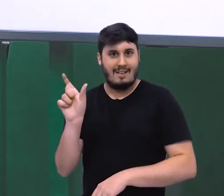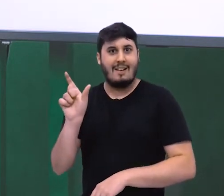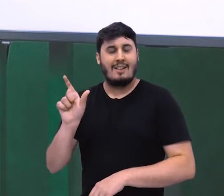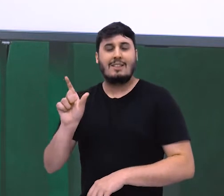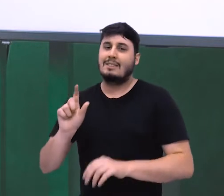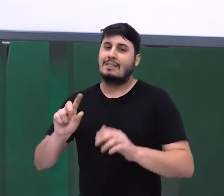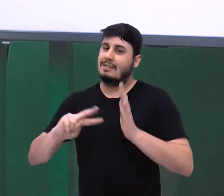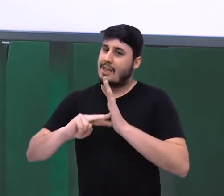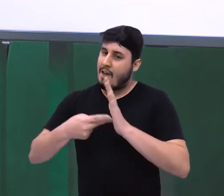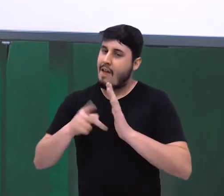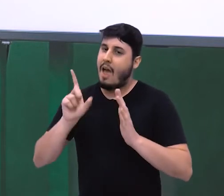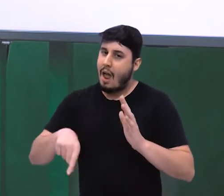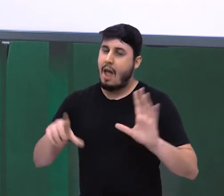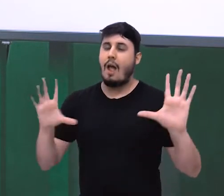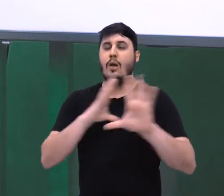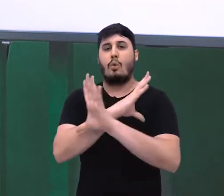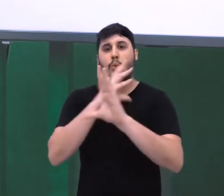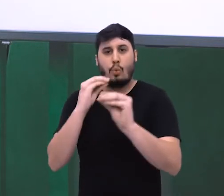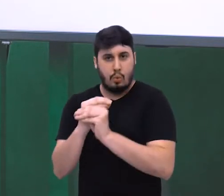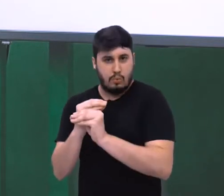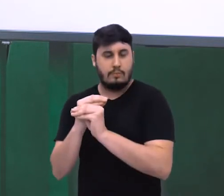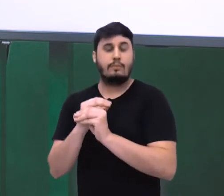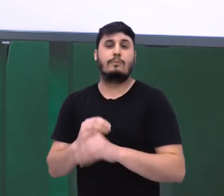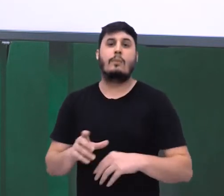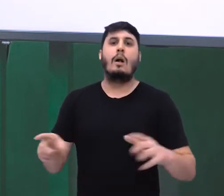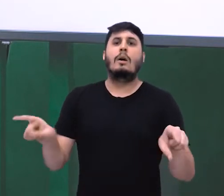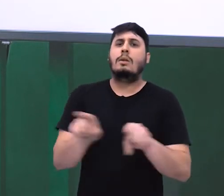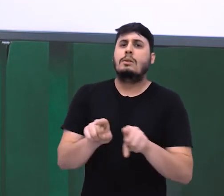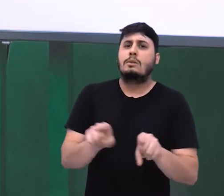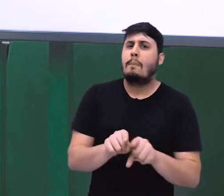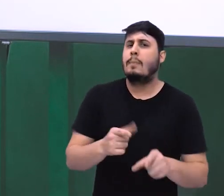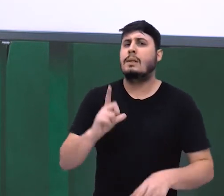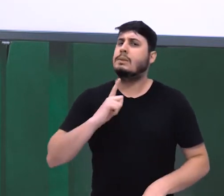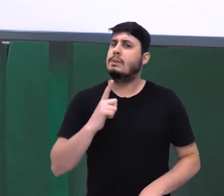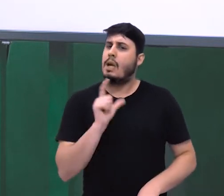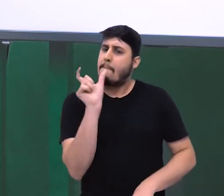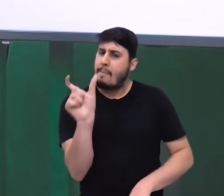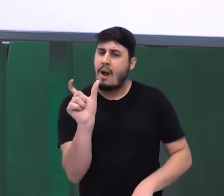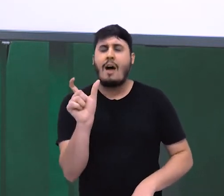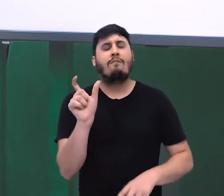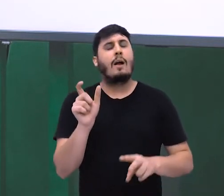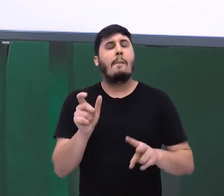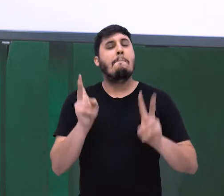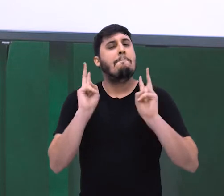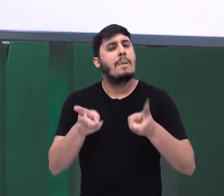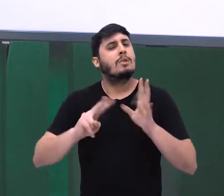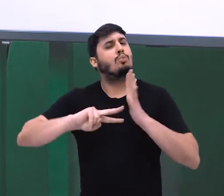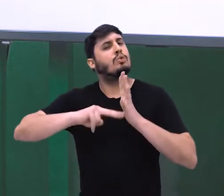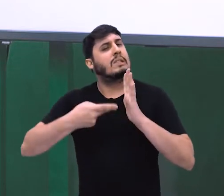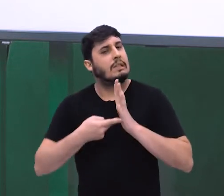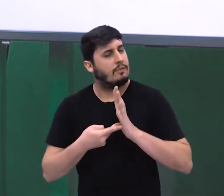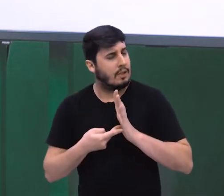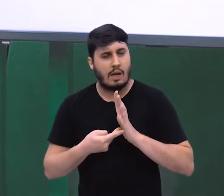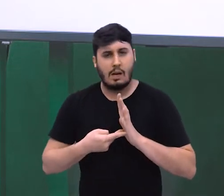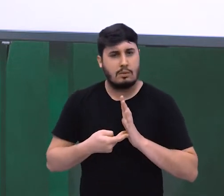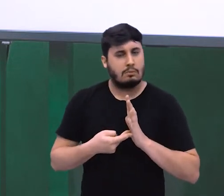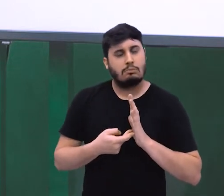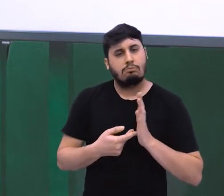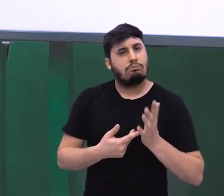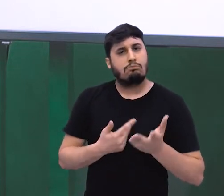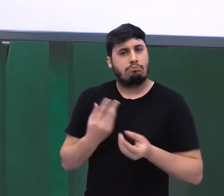Agora, um exemplo de uma conjunção que liga dois termos de mesma função sintática, que não necessariamente ligam